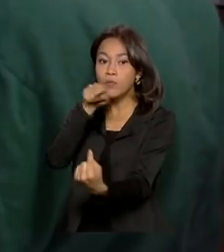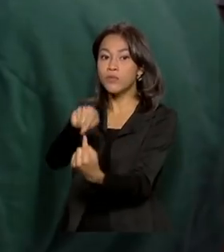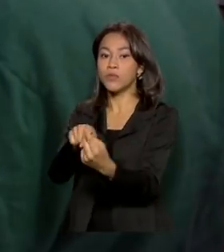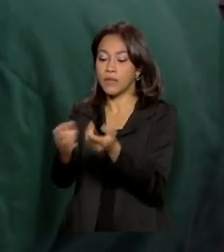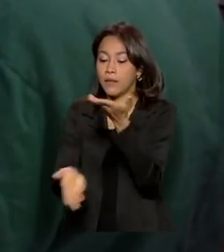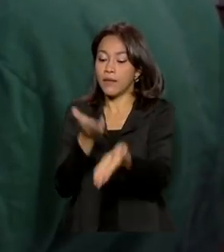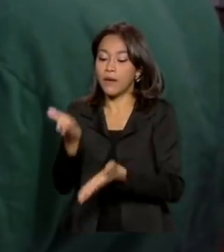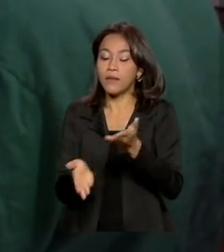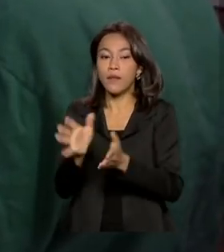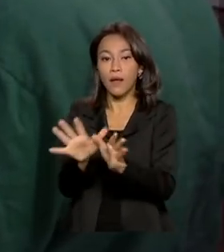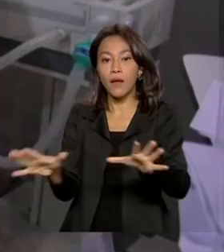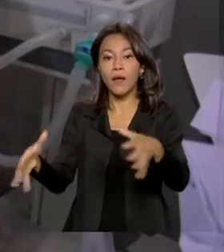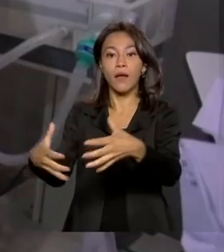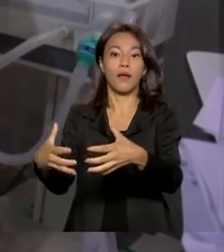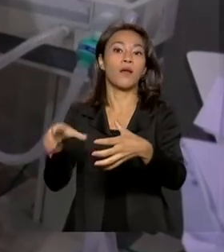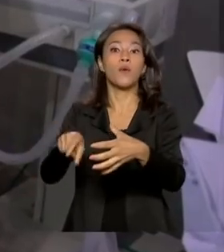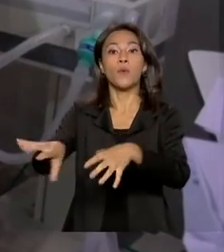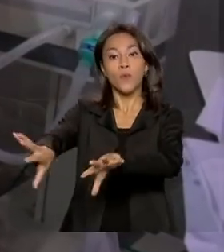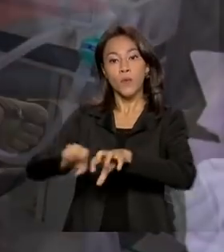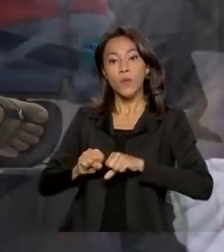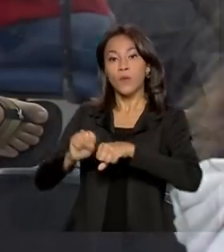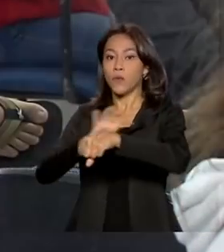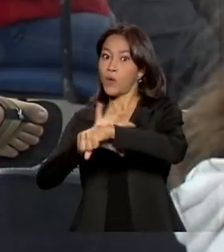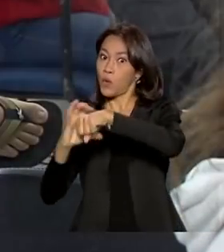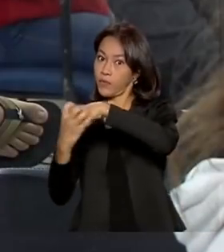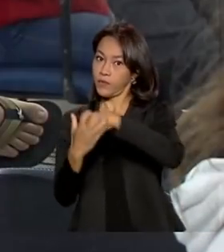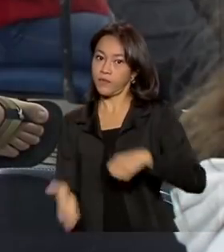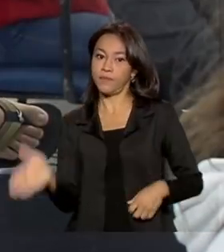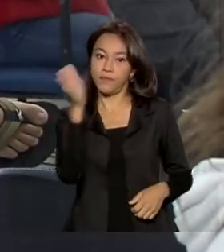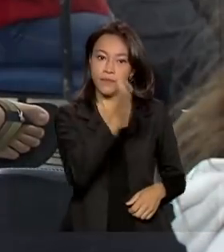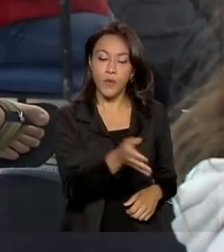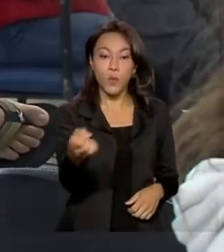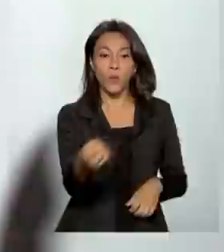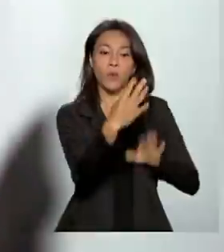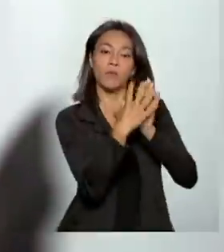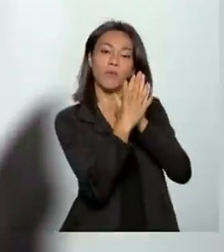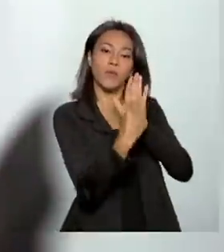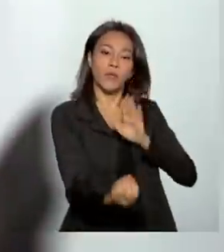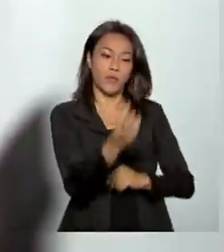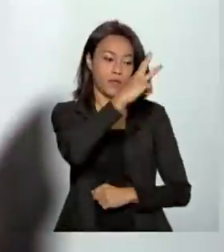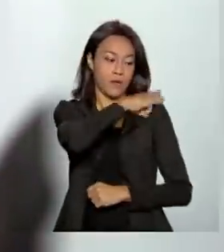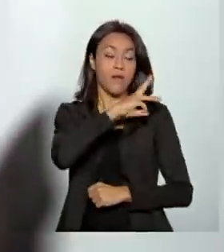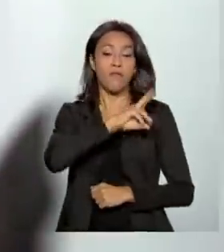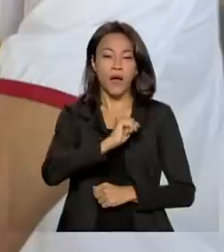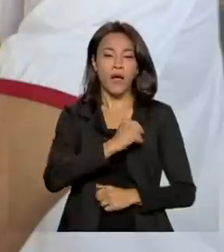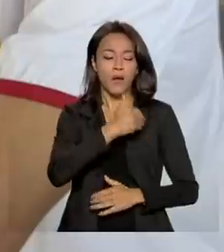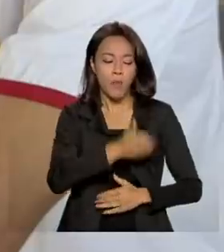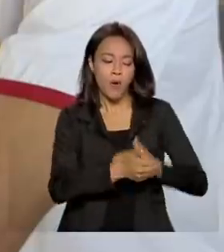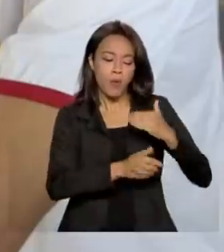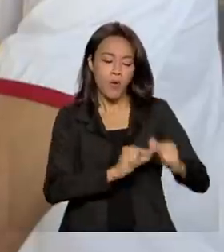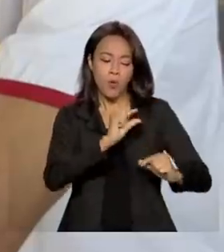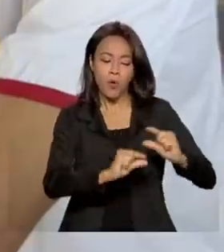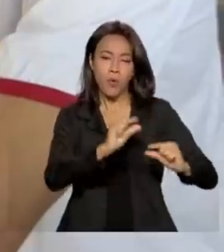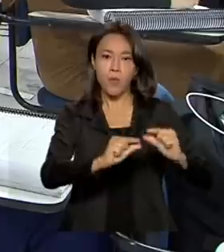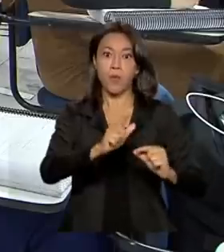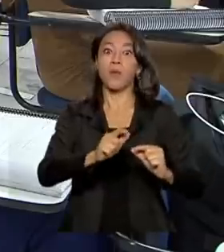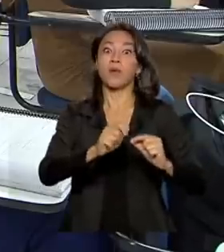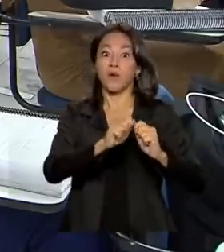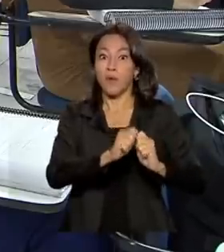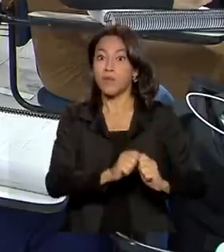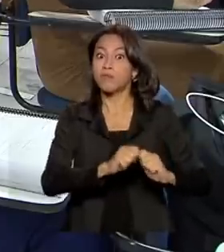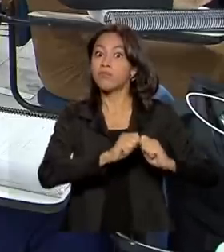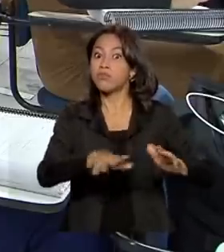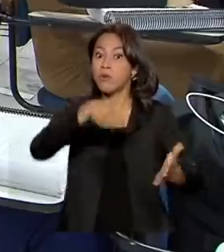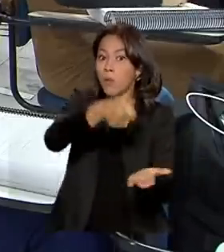pacientes com Covid-19. Novo ensino médio deve ser implementado de forma gradual e obrigatória nas